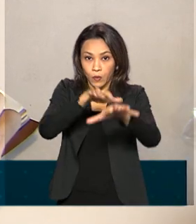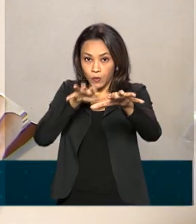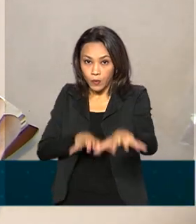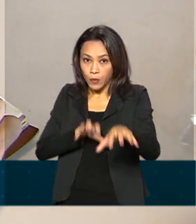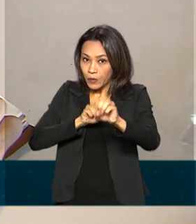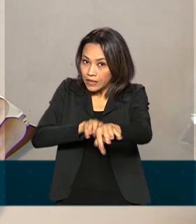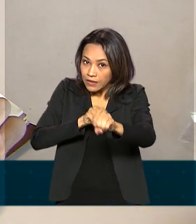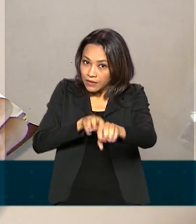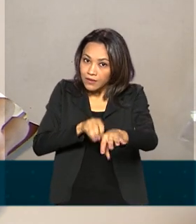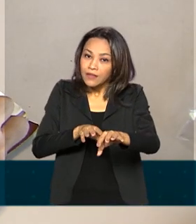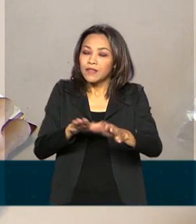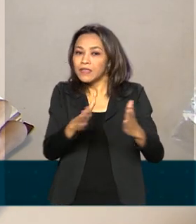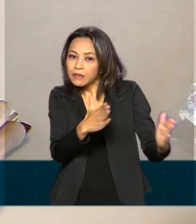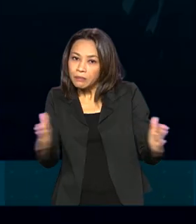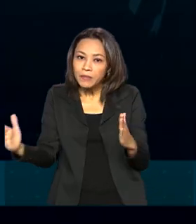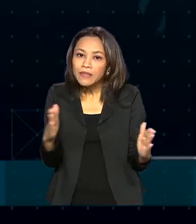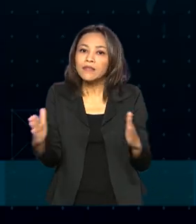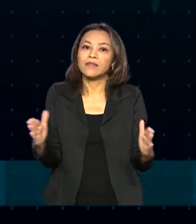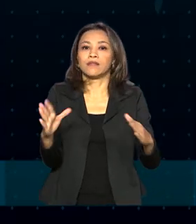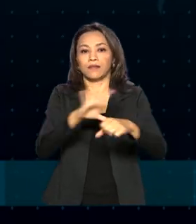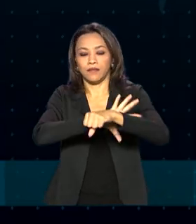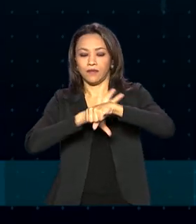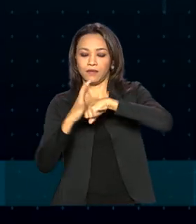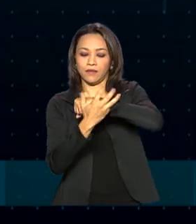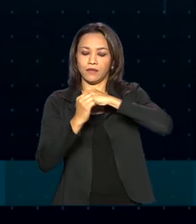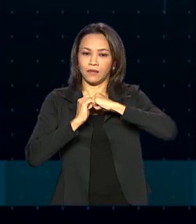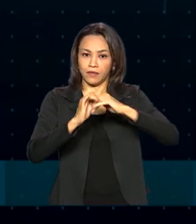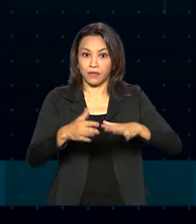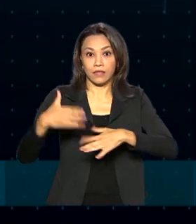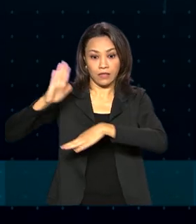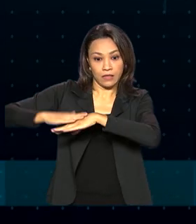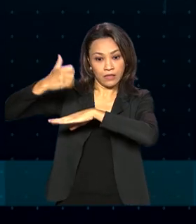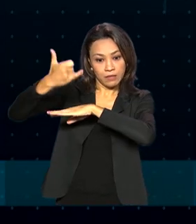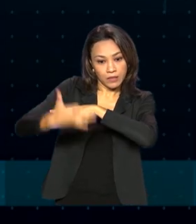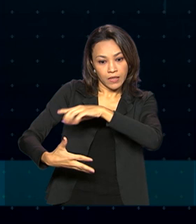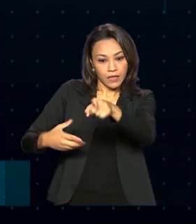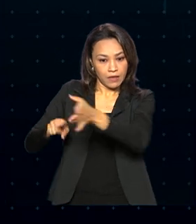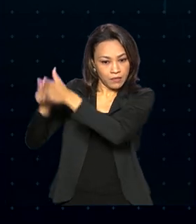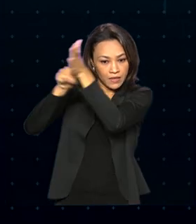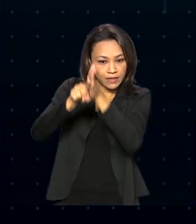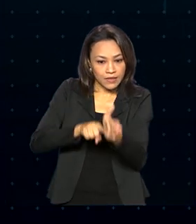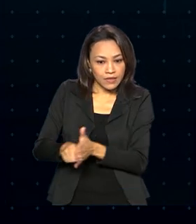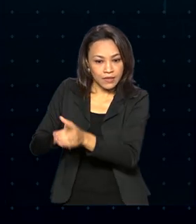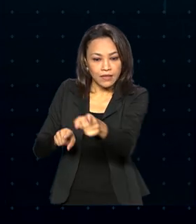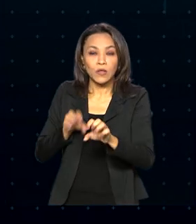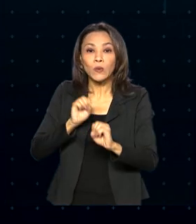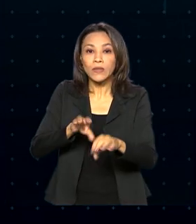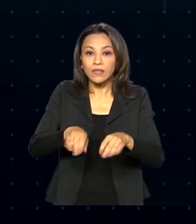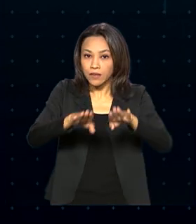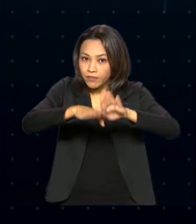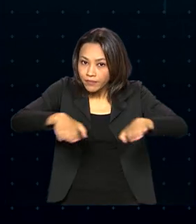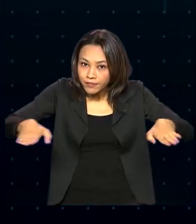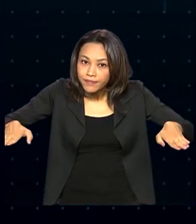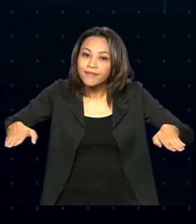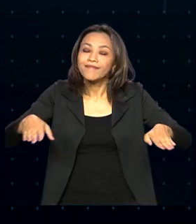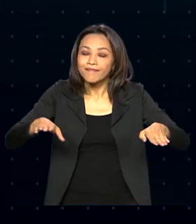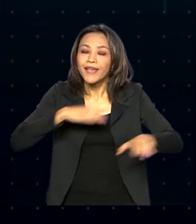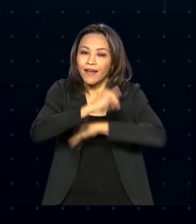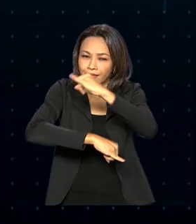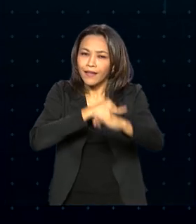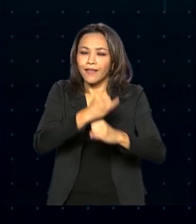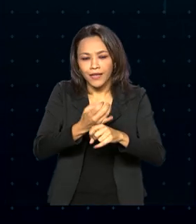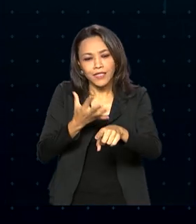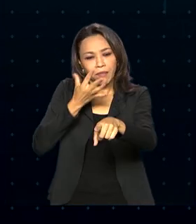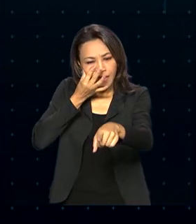aprendizagem durante a pandemia. De acordo com o Censo, na educação infantil, a internet está presente